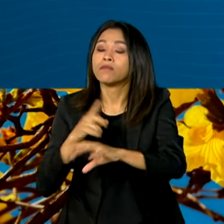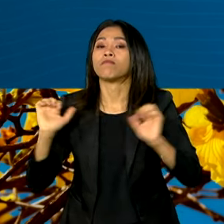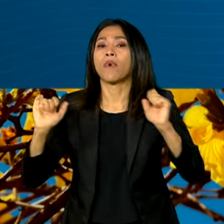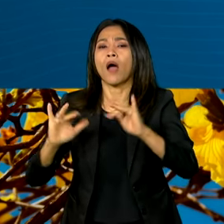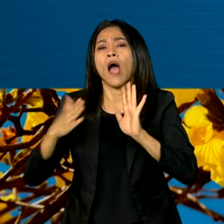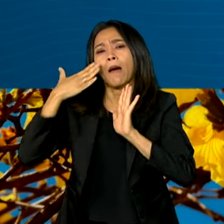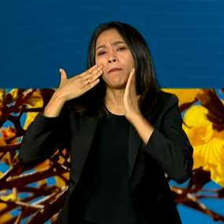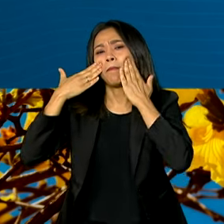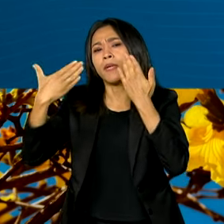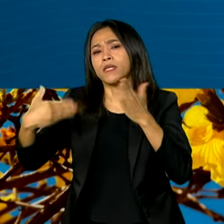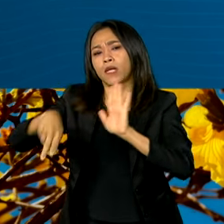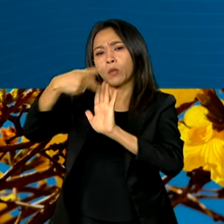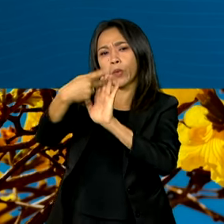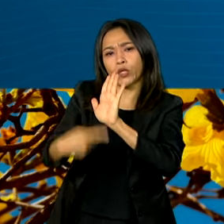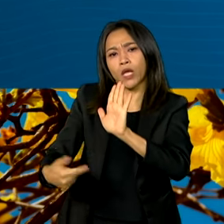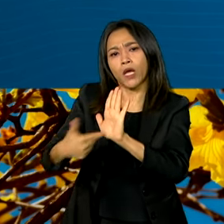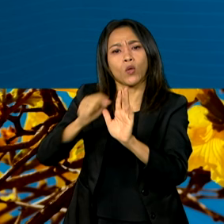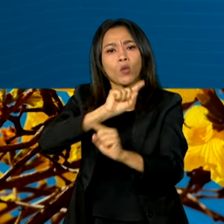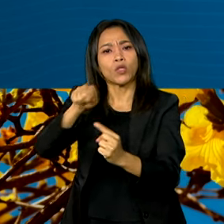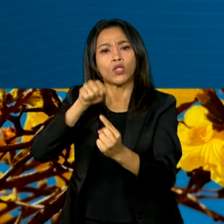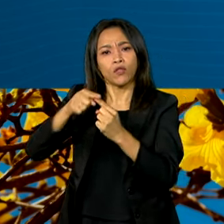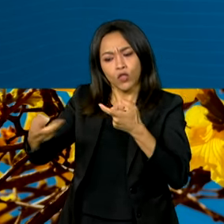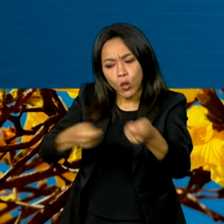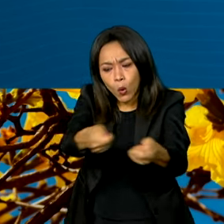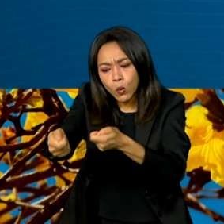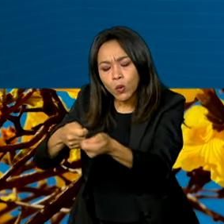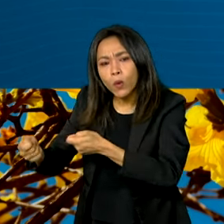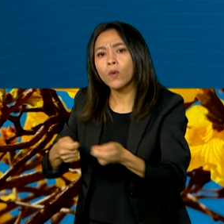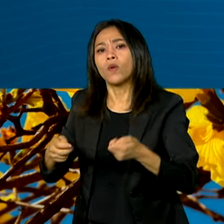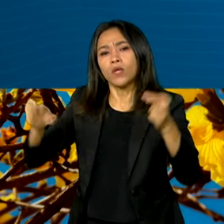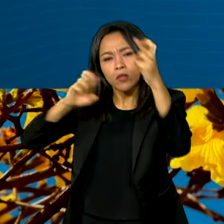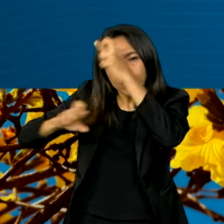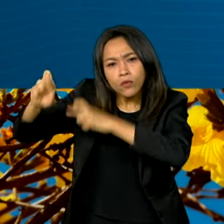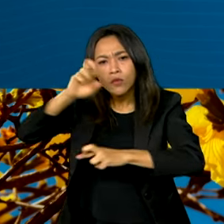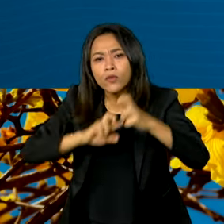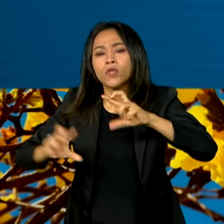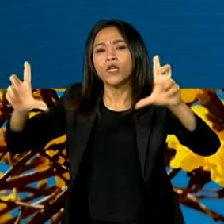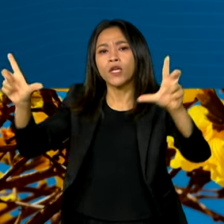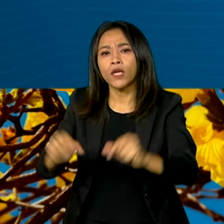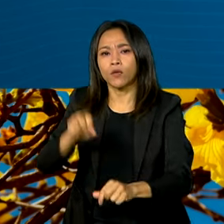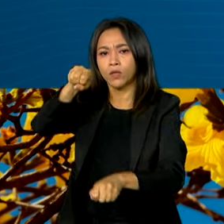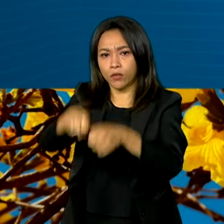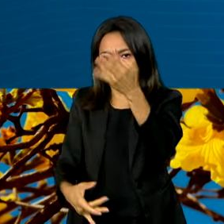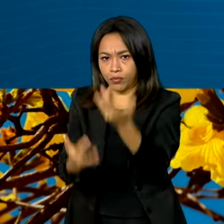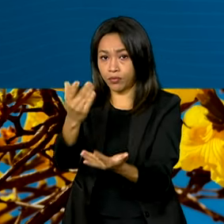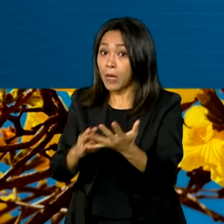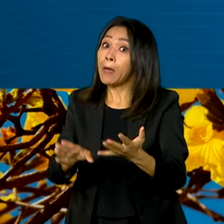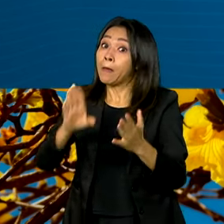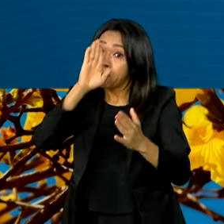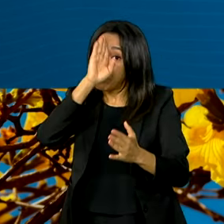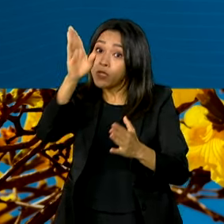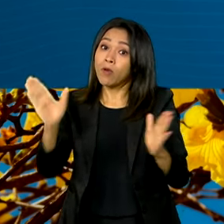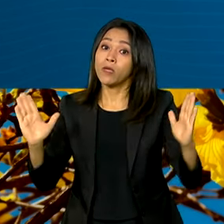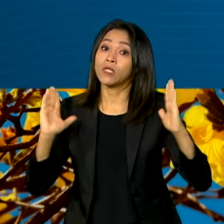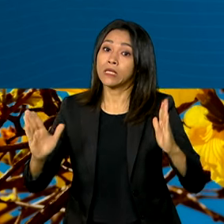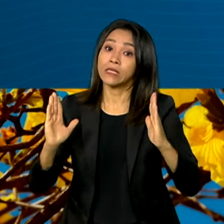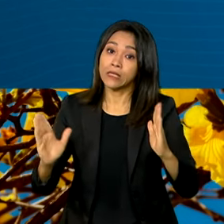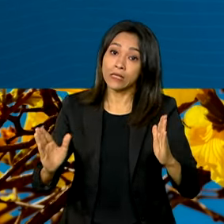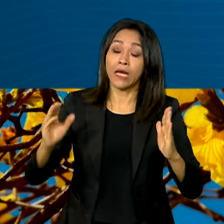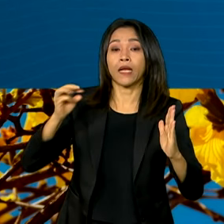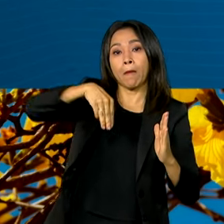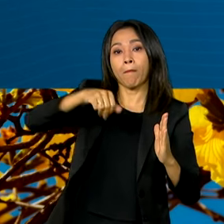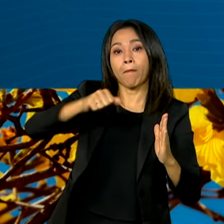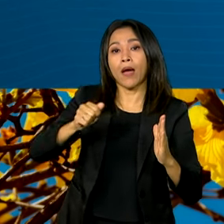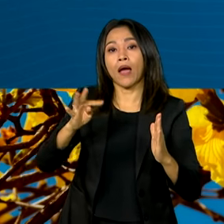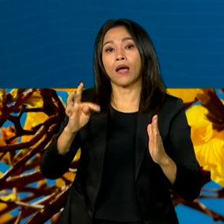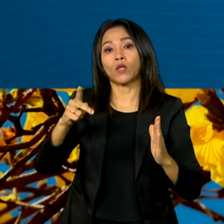prevê a prevenção e controle do desmatamento e de incêndios, principalmente na região de Matopiba. Entre as ações,